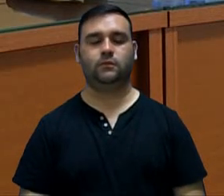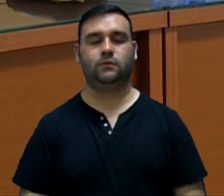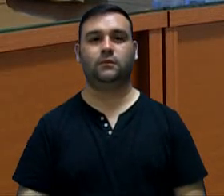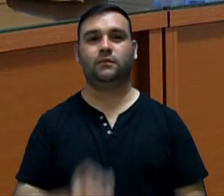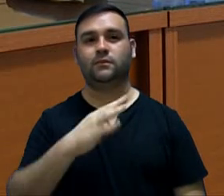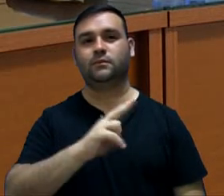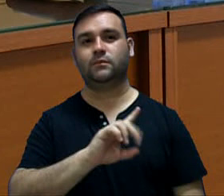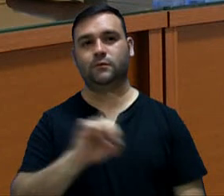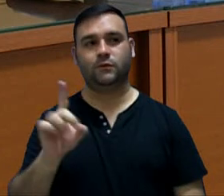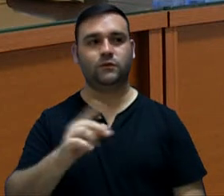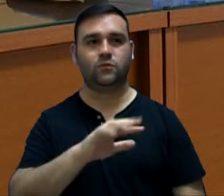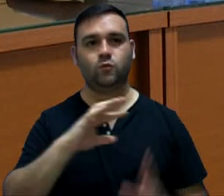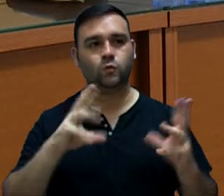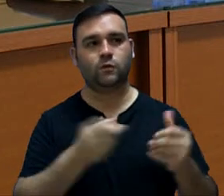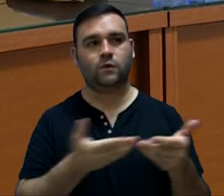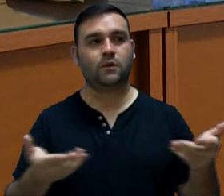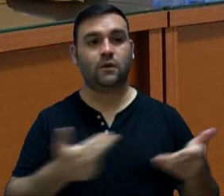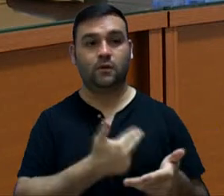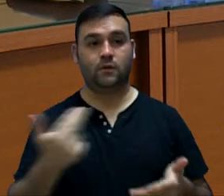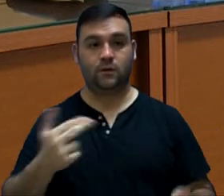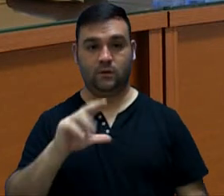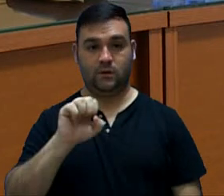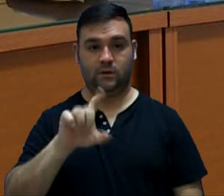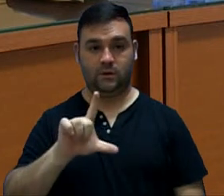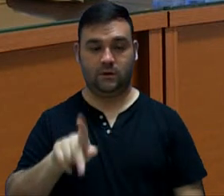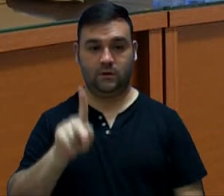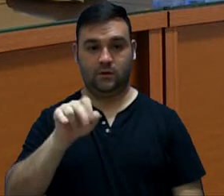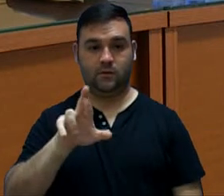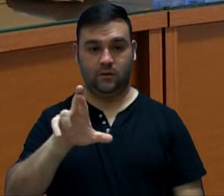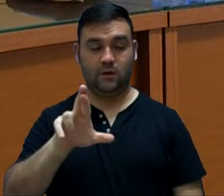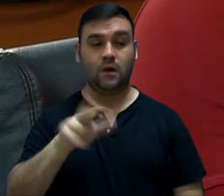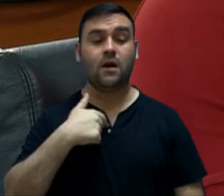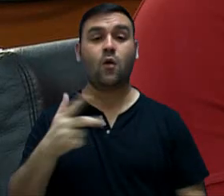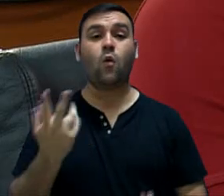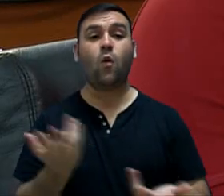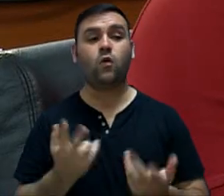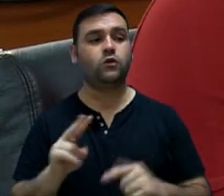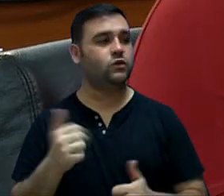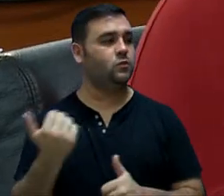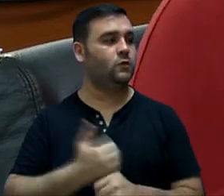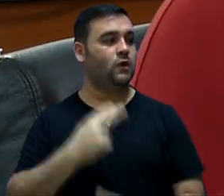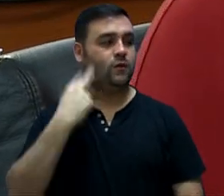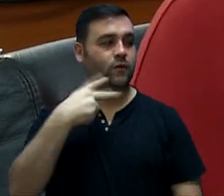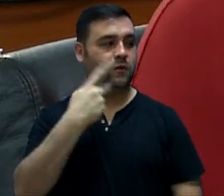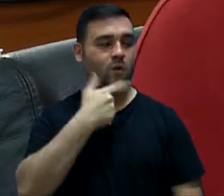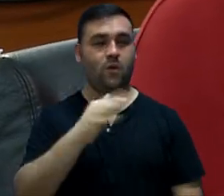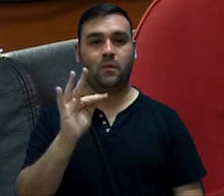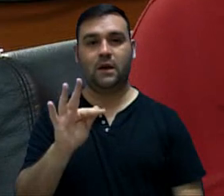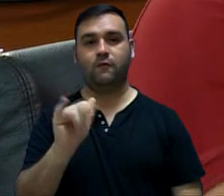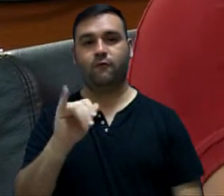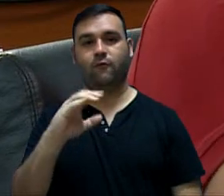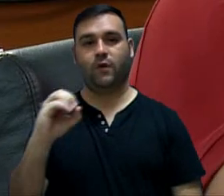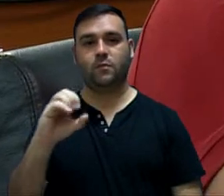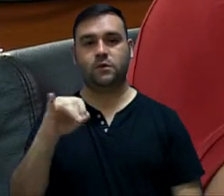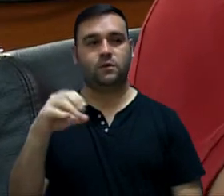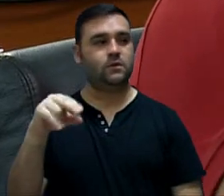Bom dia. Bom dia a todos. Meu nome é Elker Polês, estou aqui representando o vereador Fábio Simuló.